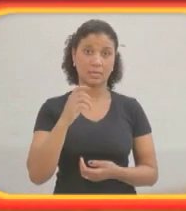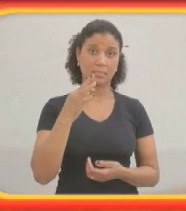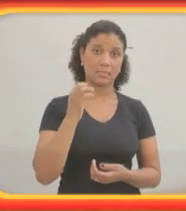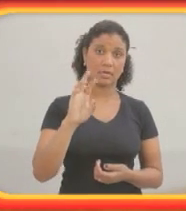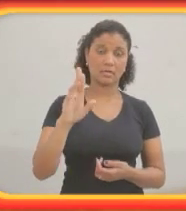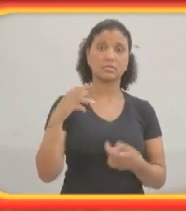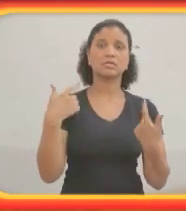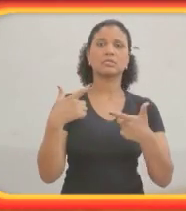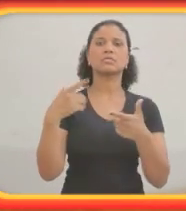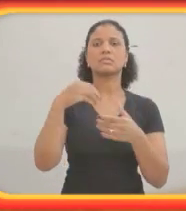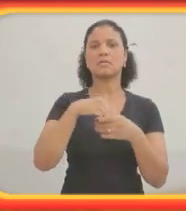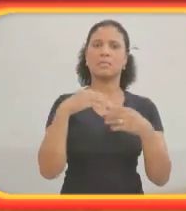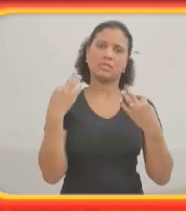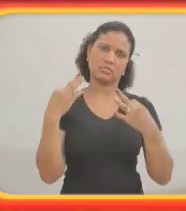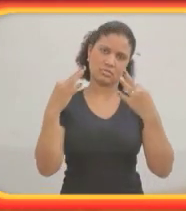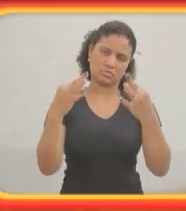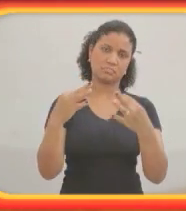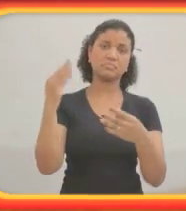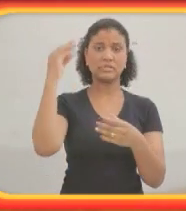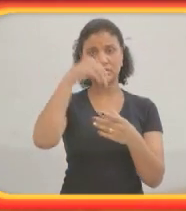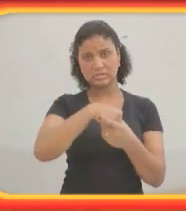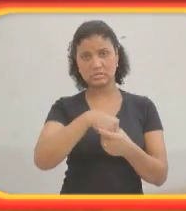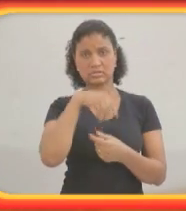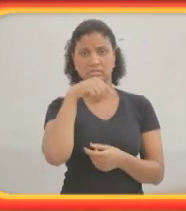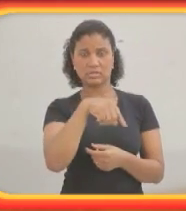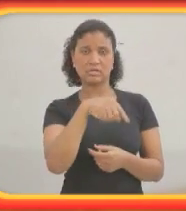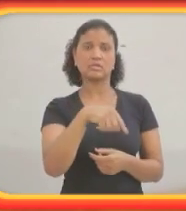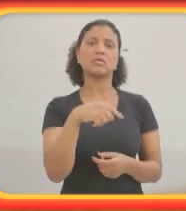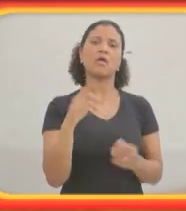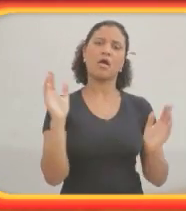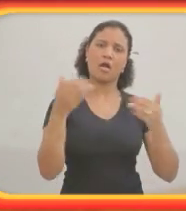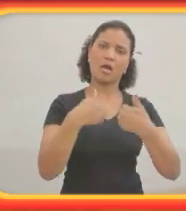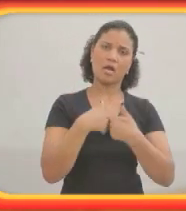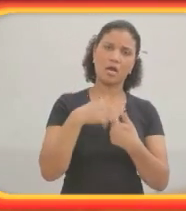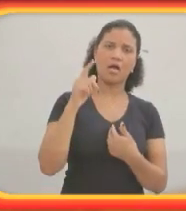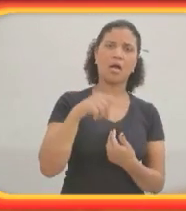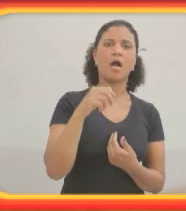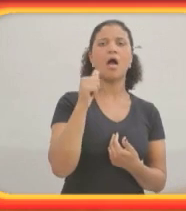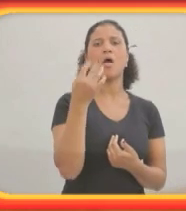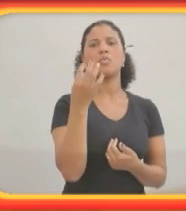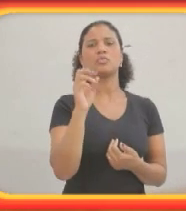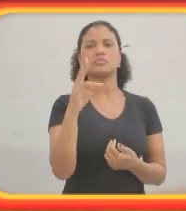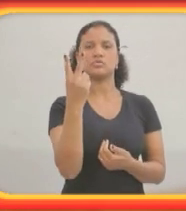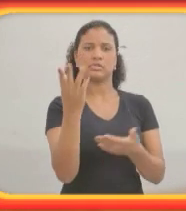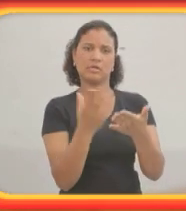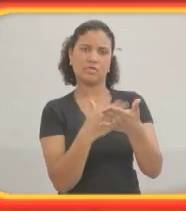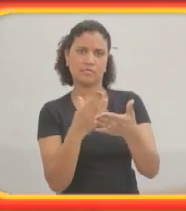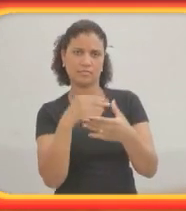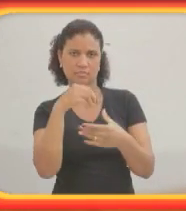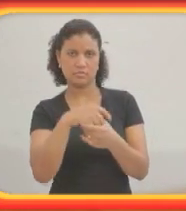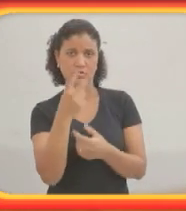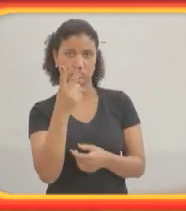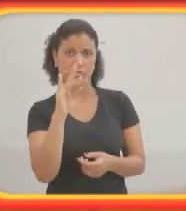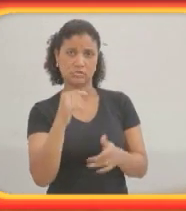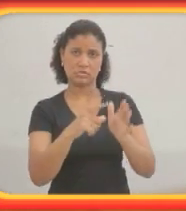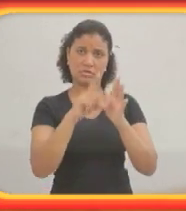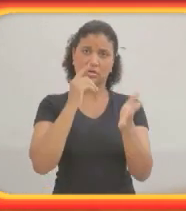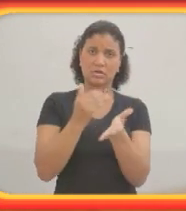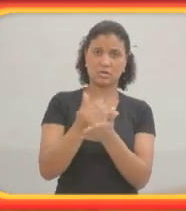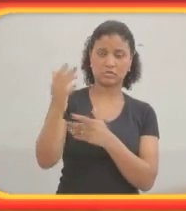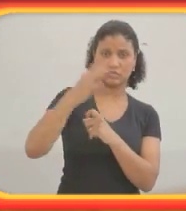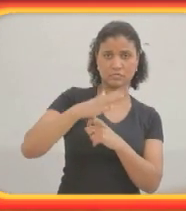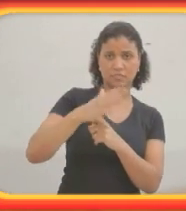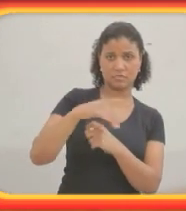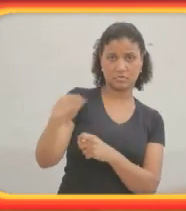Peter trabalha com tecnologia, está dentro do espectro do autismo e é autor de dois livros. Dois dias antes da feira de